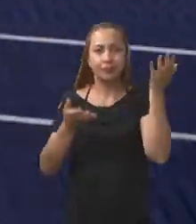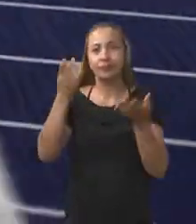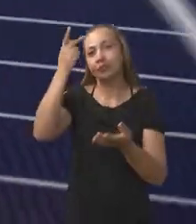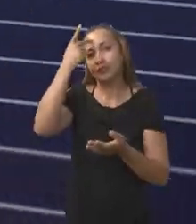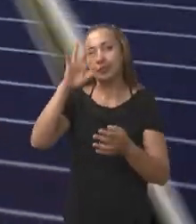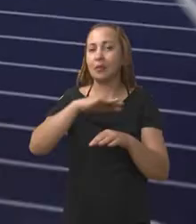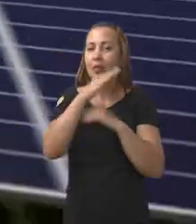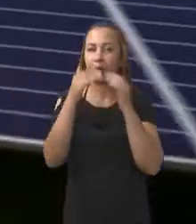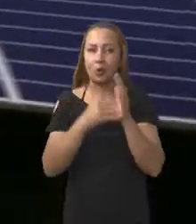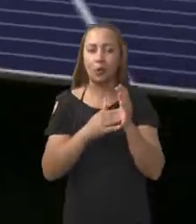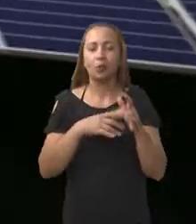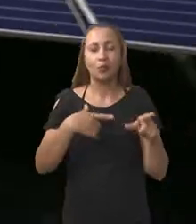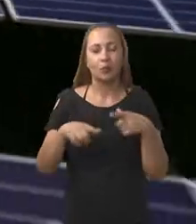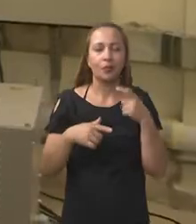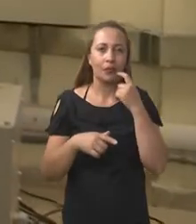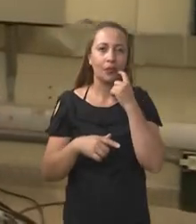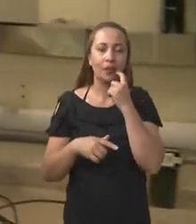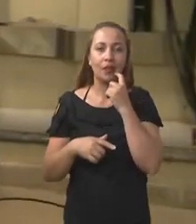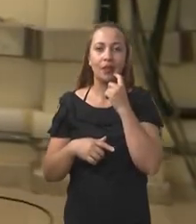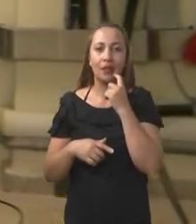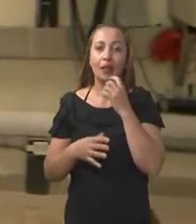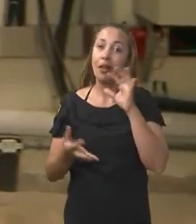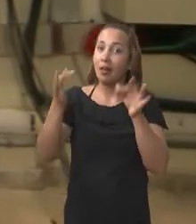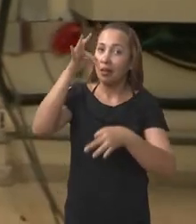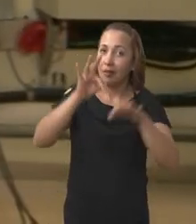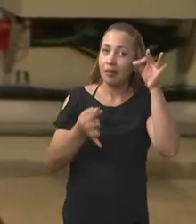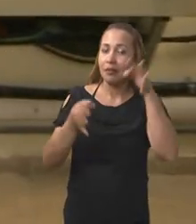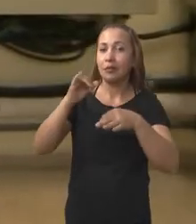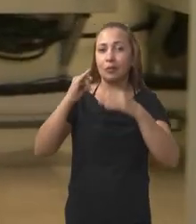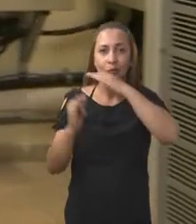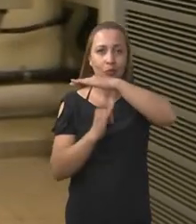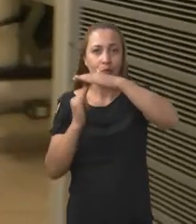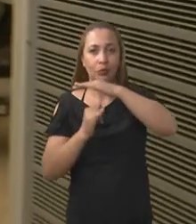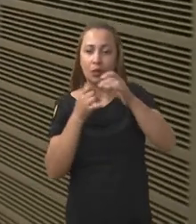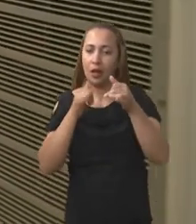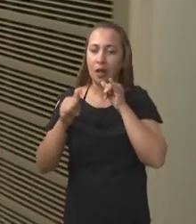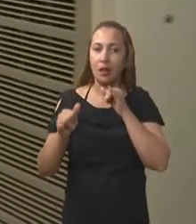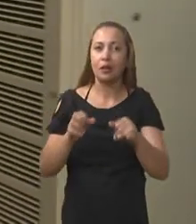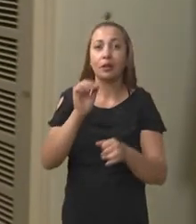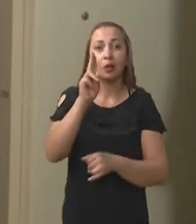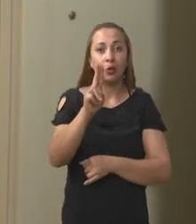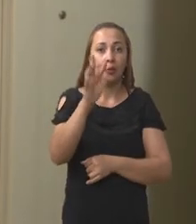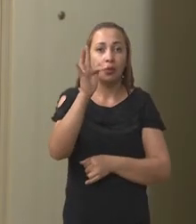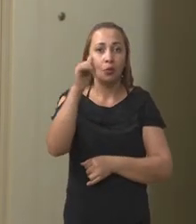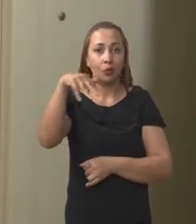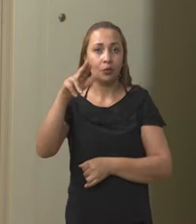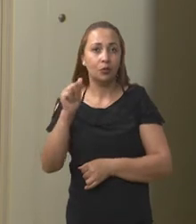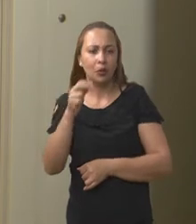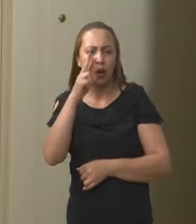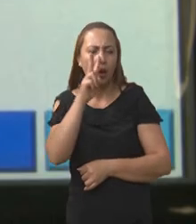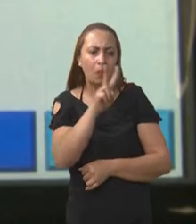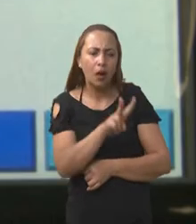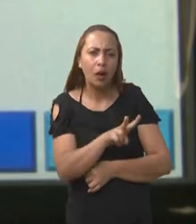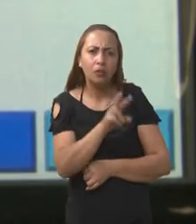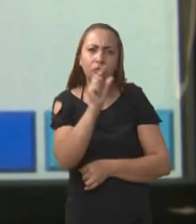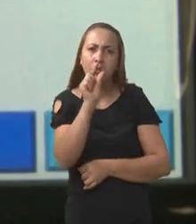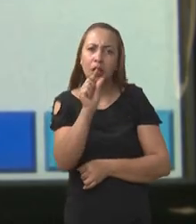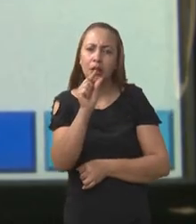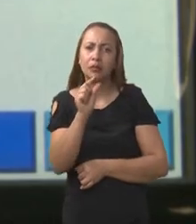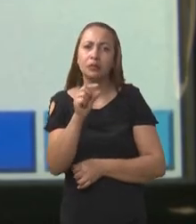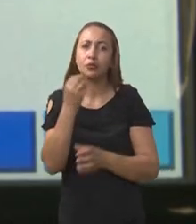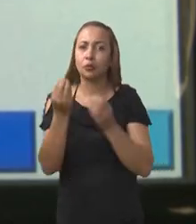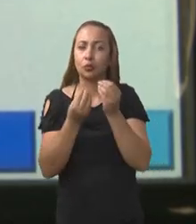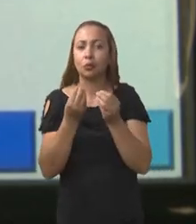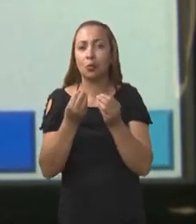para todos os seus agentes. No laboratório do Instituto de Energia Elétrica da UFMA, observamos uma pequena amostra de